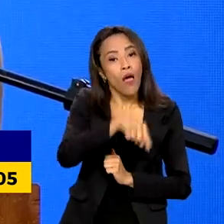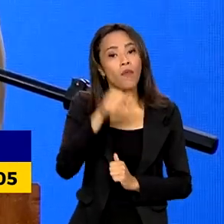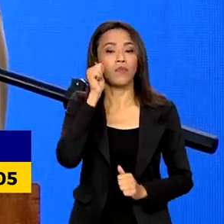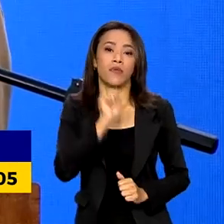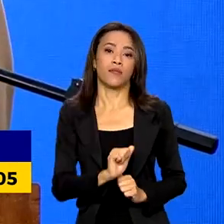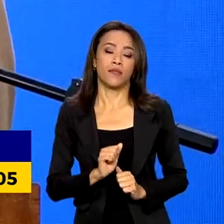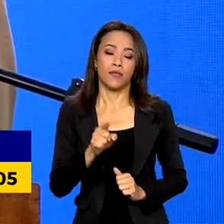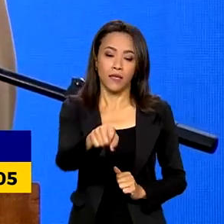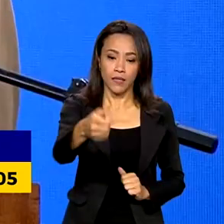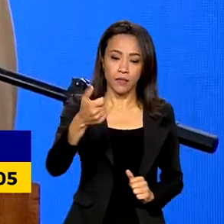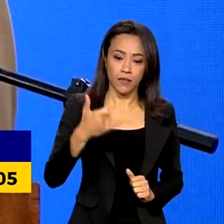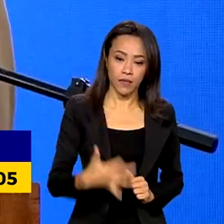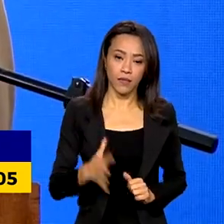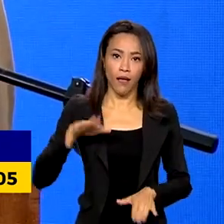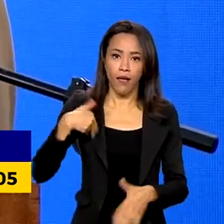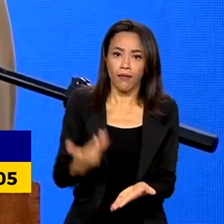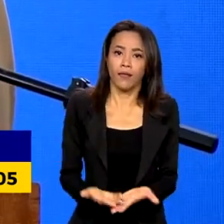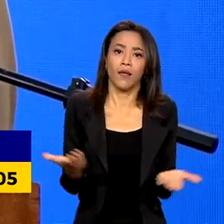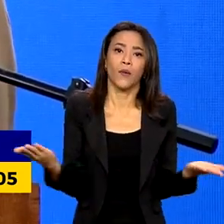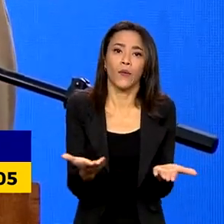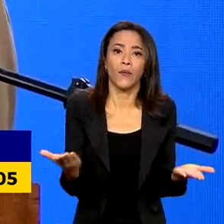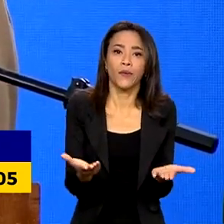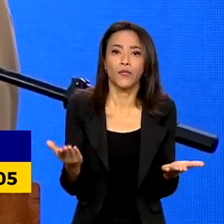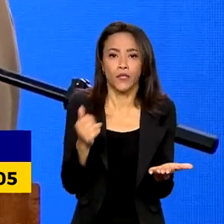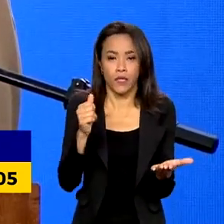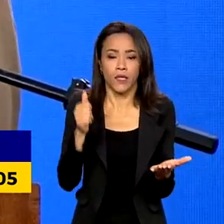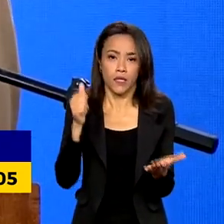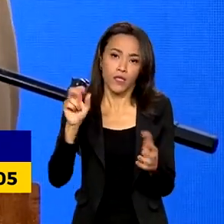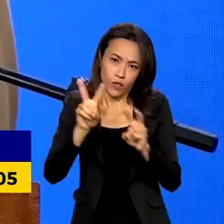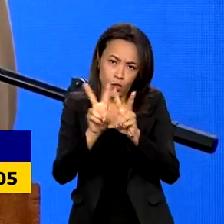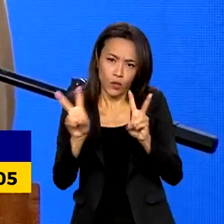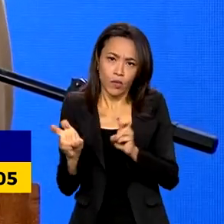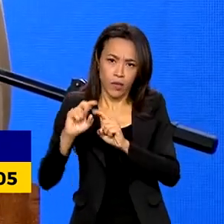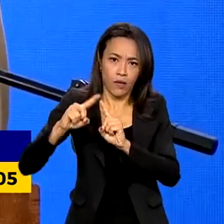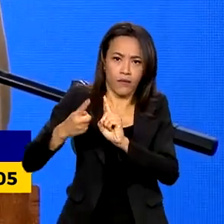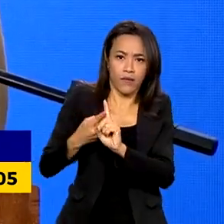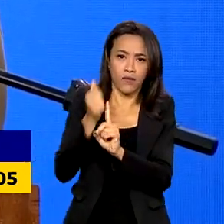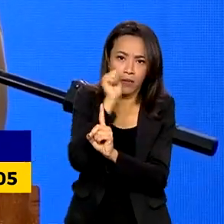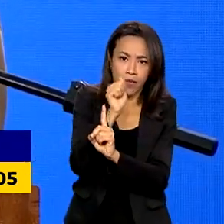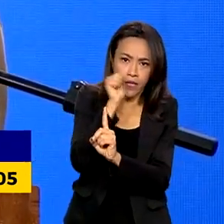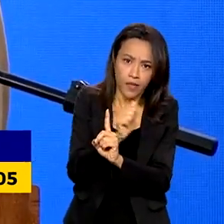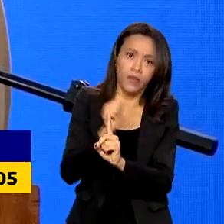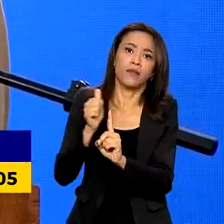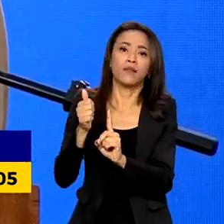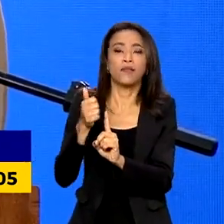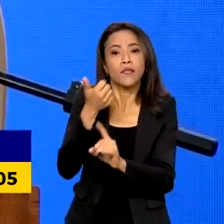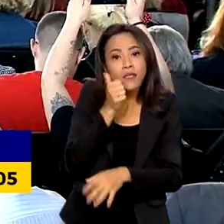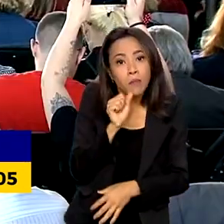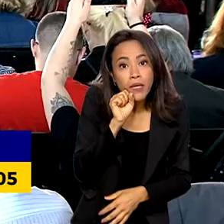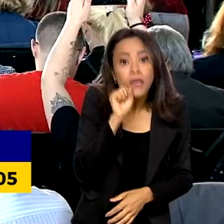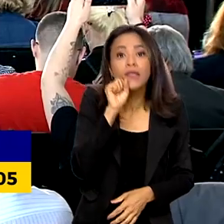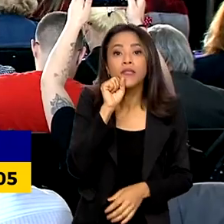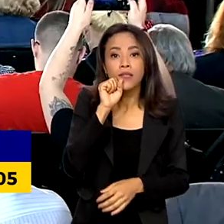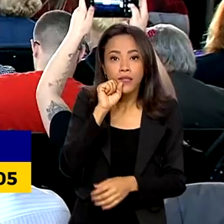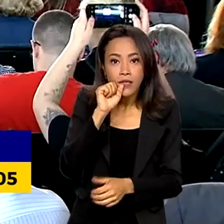hoje, a questão da gravidez das atletas mães eram totalmente